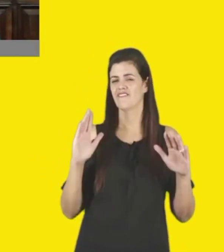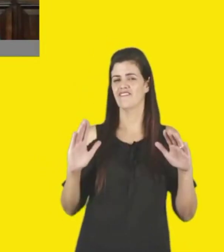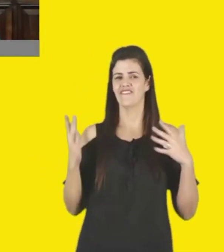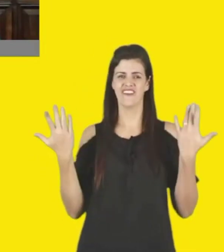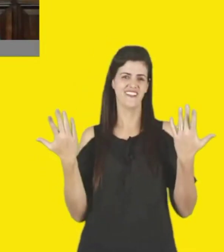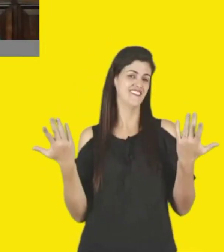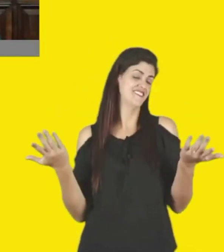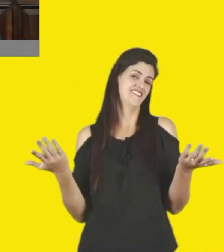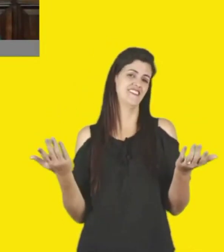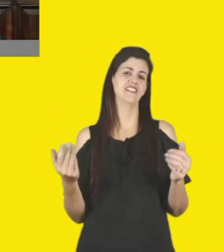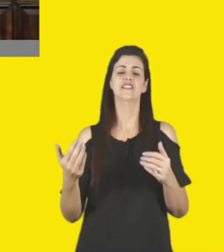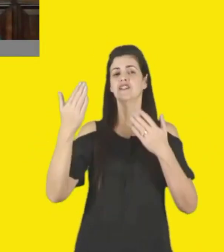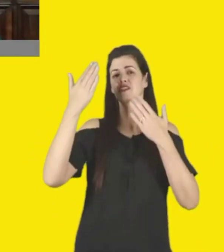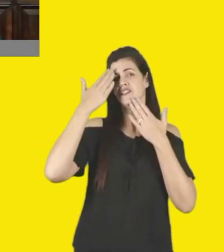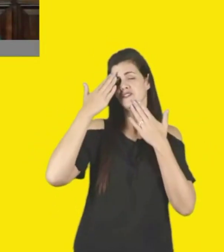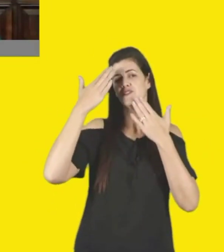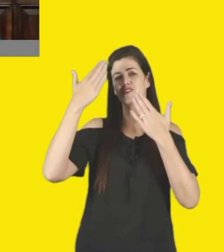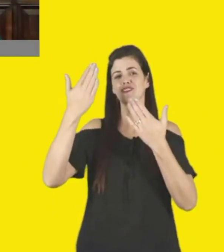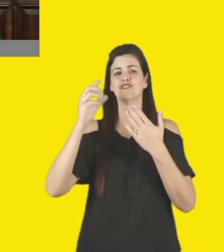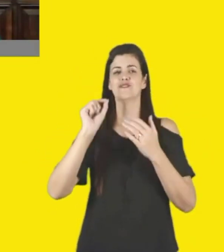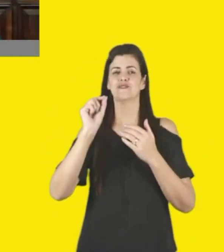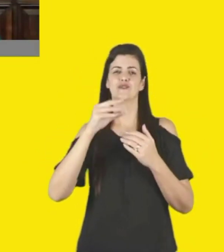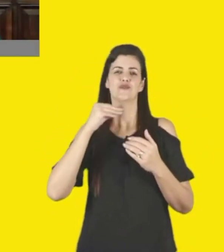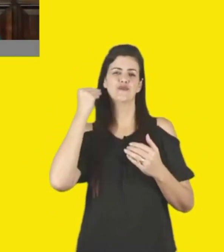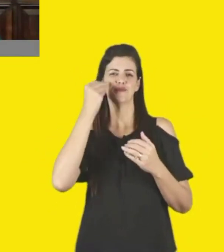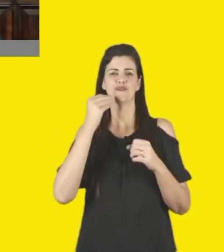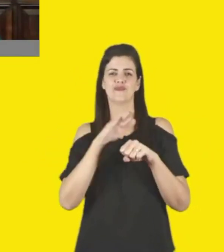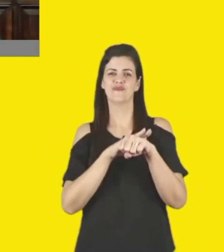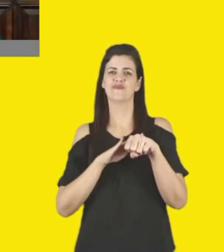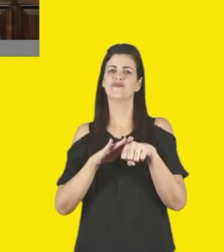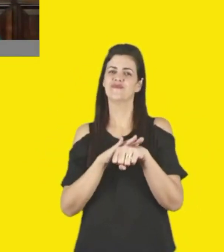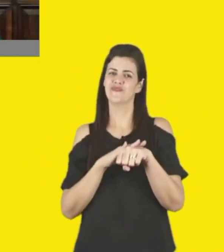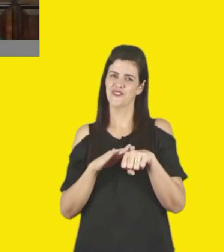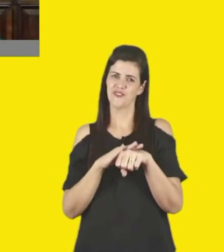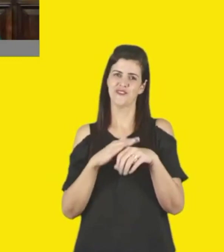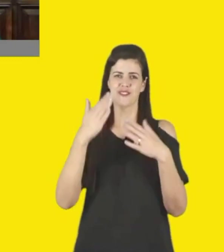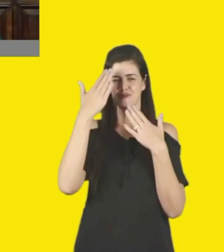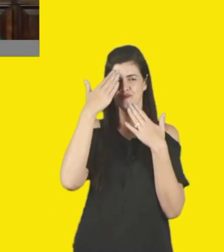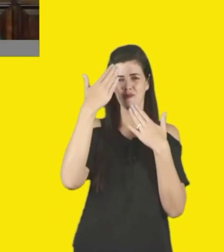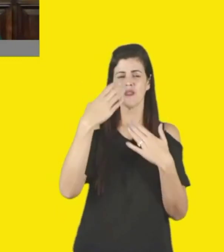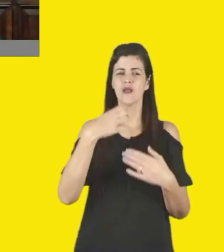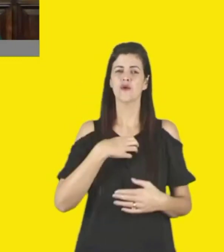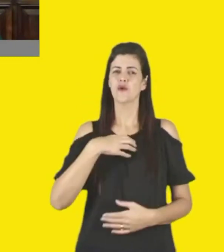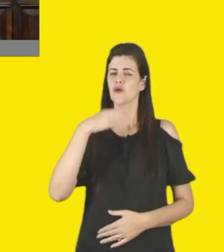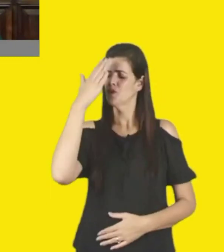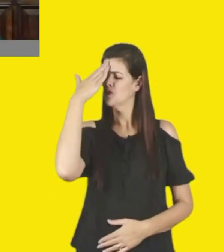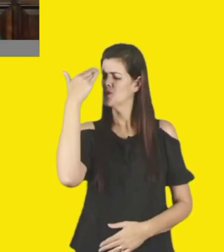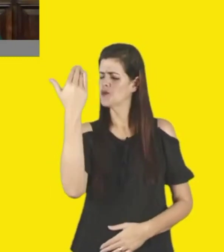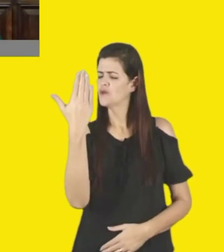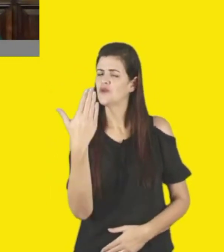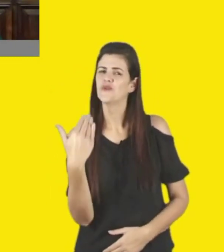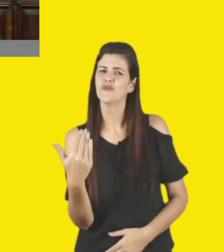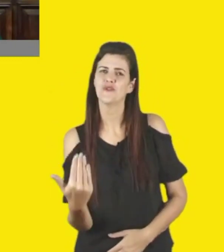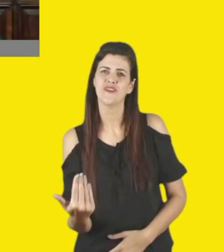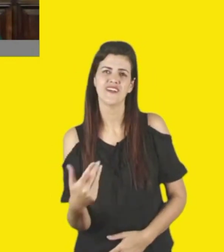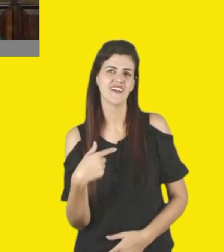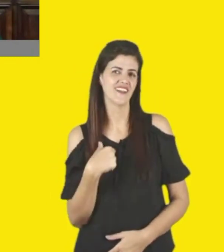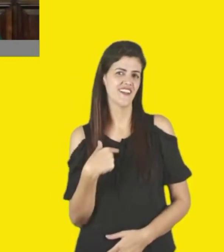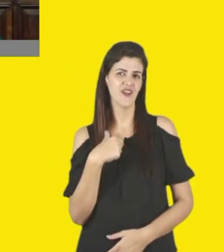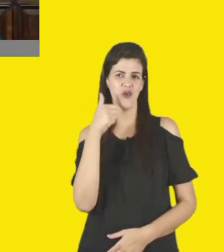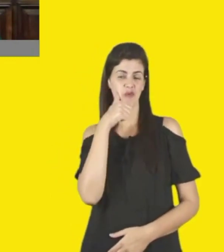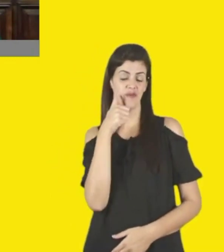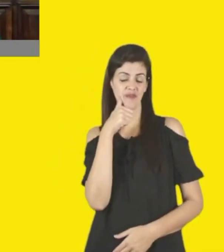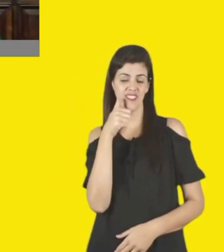agradecer, eu que agradeço a oportunidade, Danilo, de estar aqui, para mim é uma honra, eu sou uma relis menina da Zona